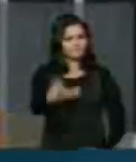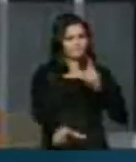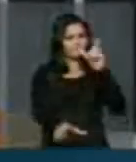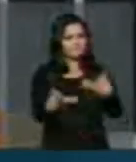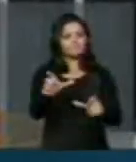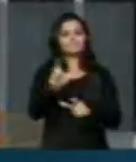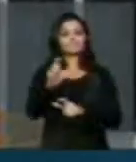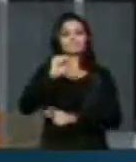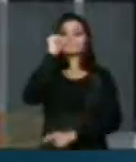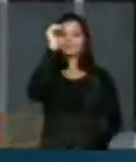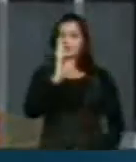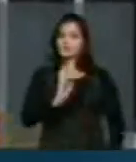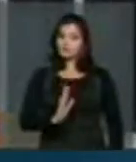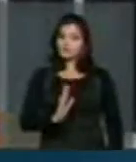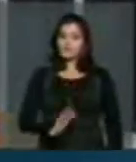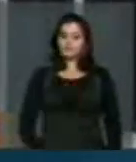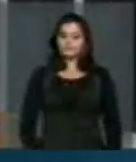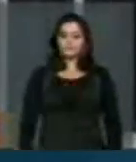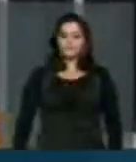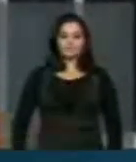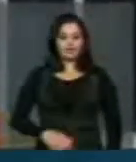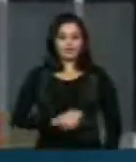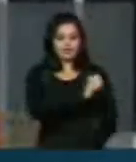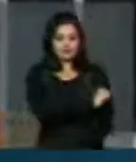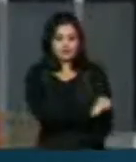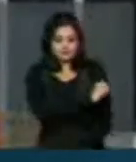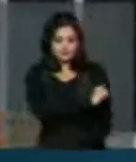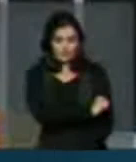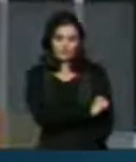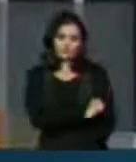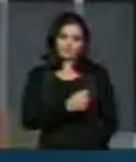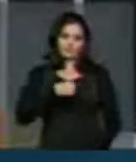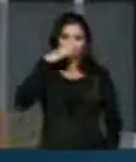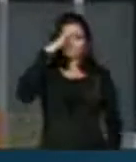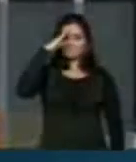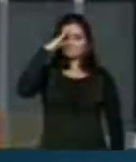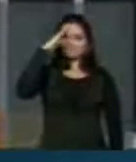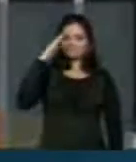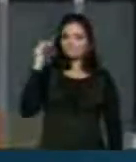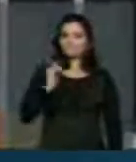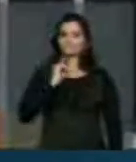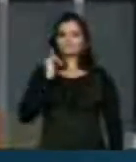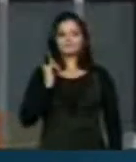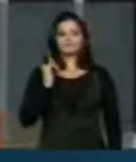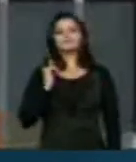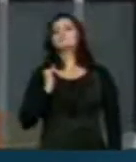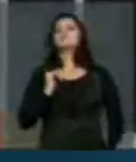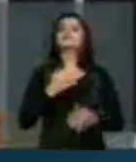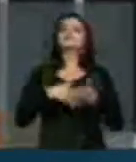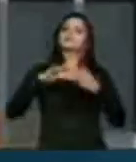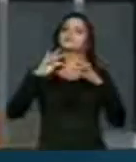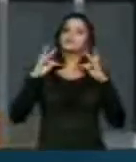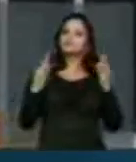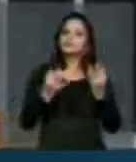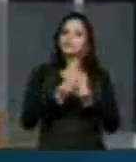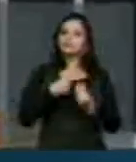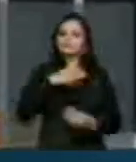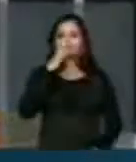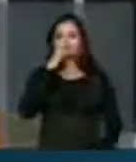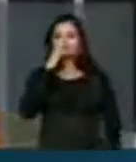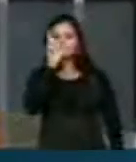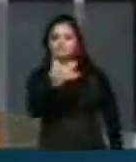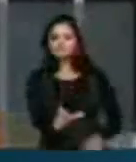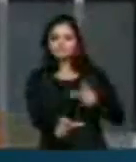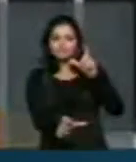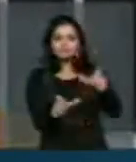seus alunos, principalmente, e todos aqueles que o admiraram no